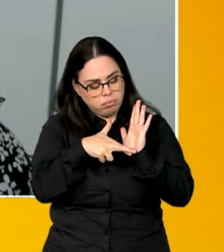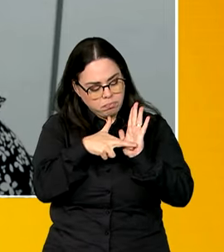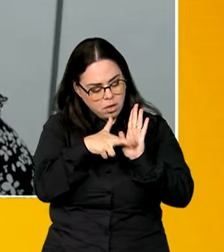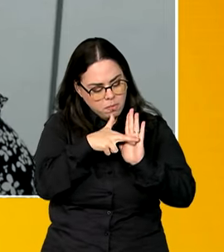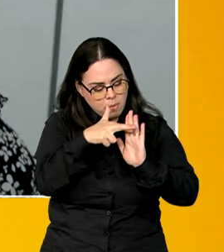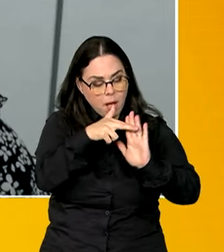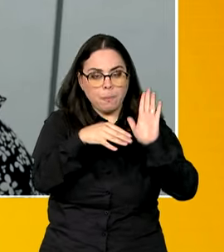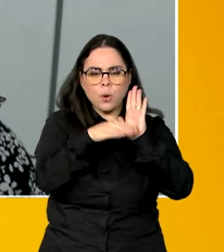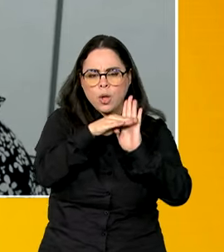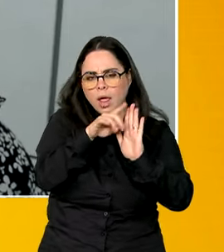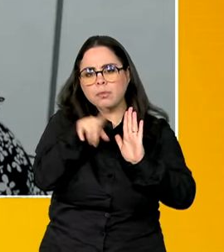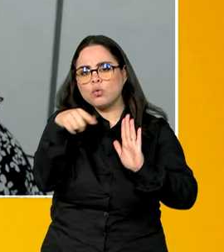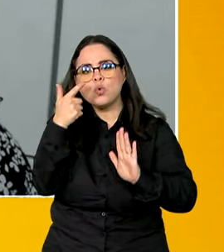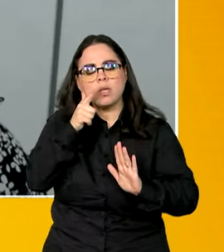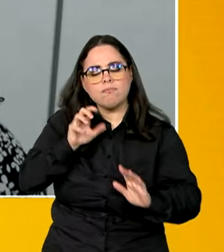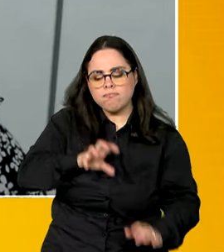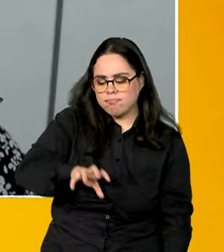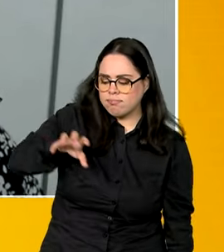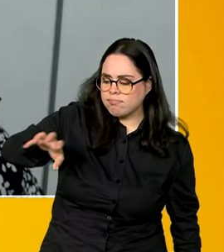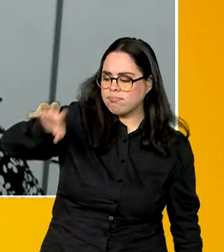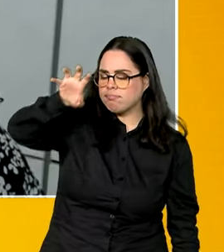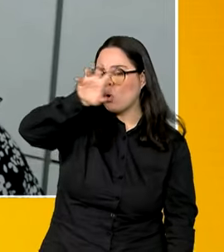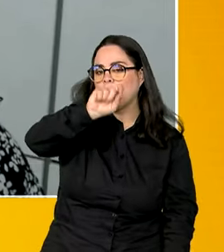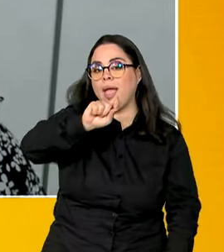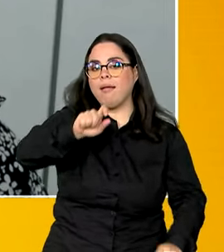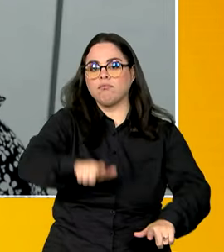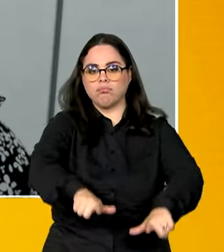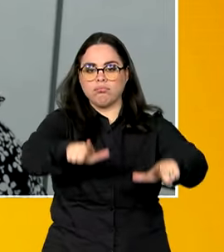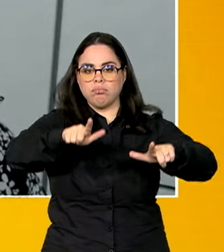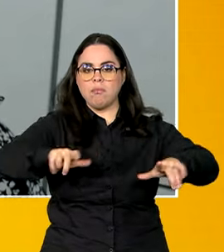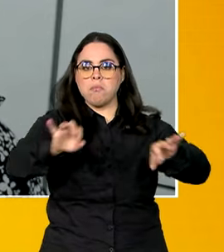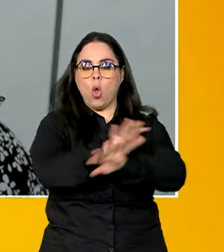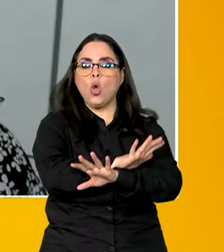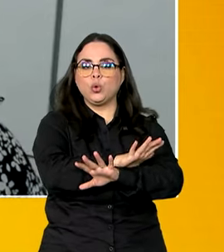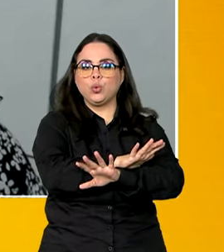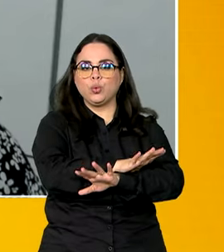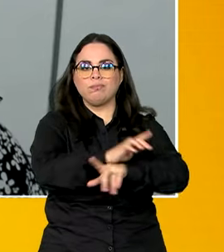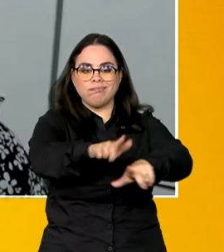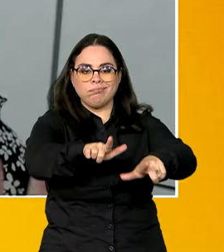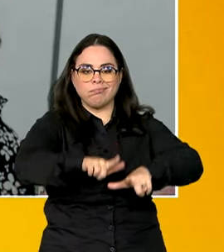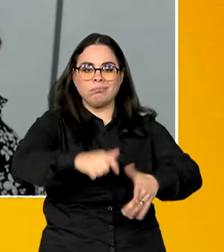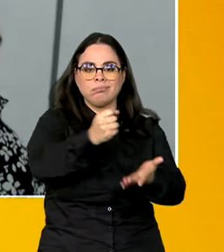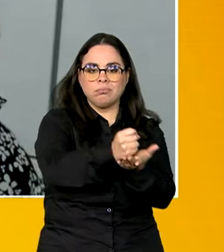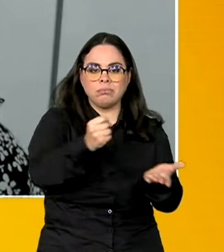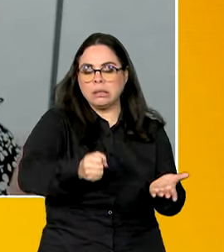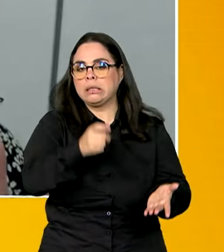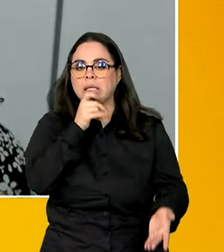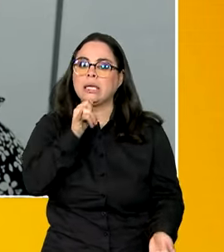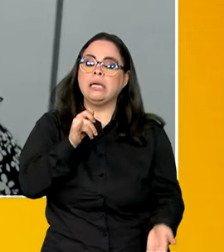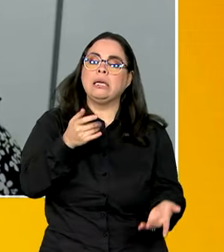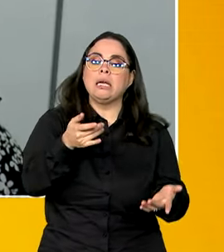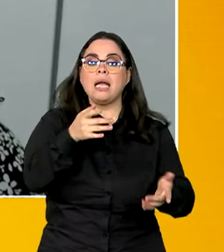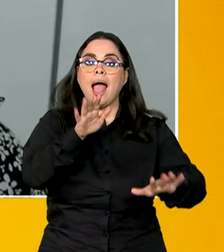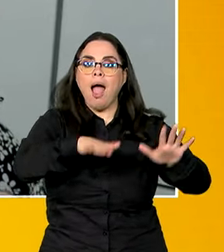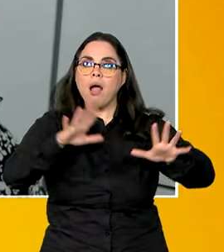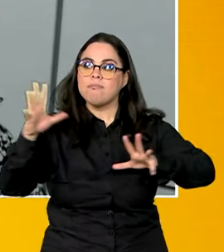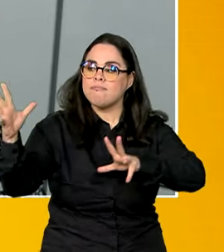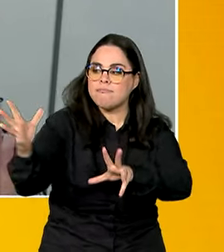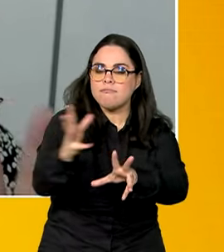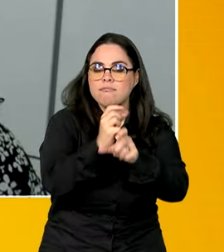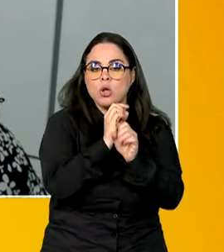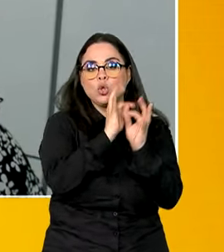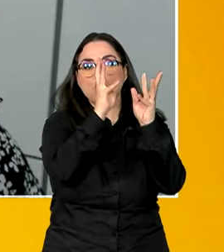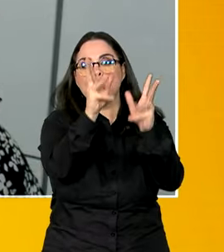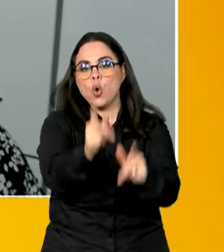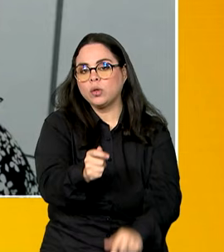do programa, nós criamos critérios de habilitação dessas cozinhas. Então, hoje, de fato, considerando aí todas as cozinhas